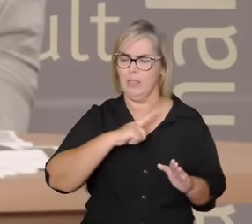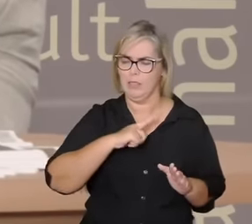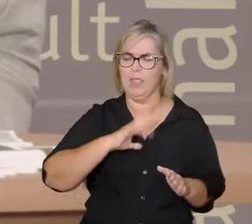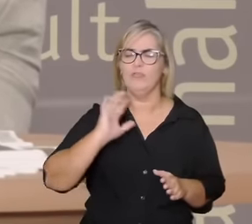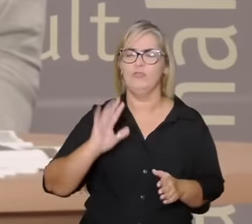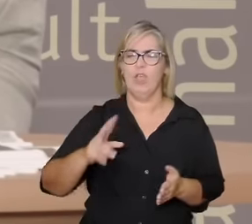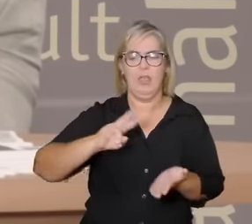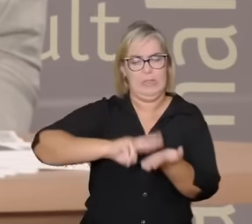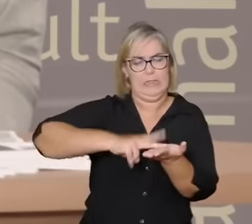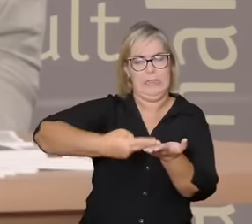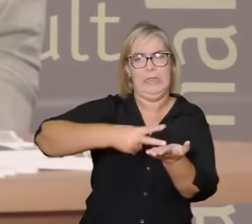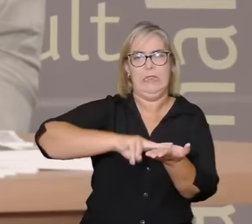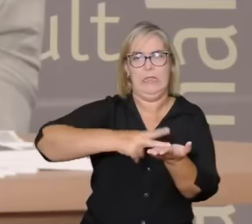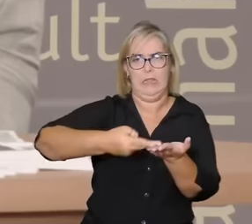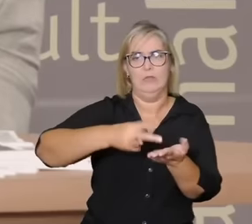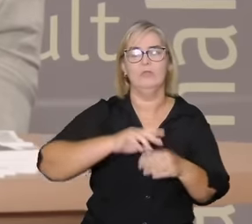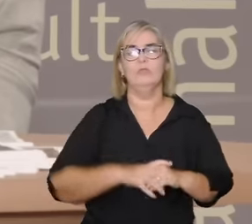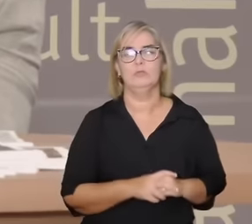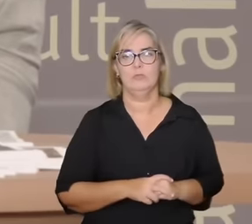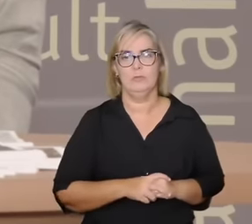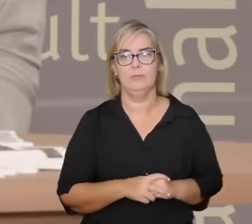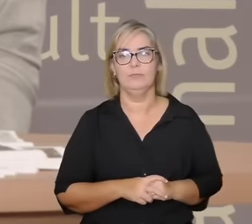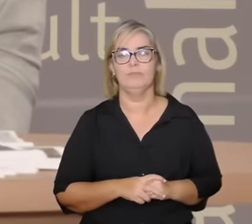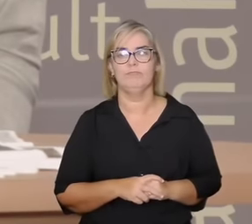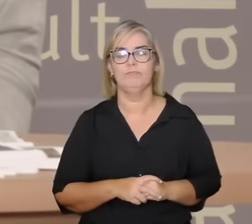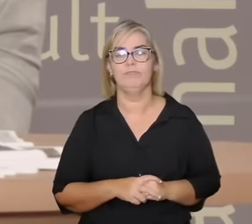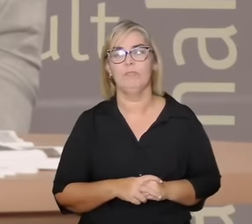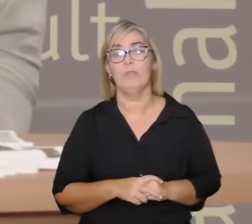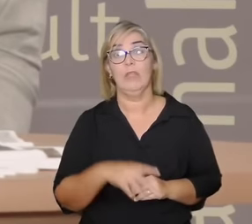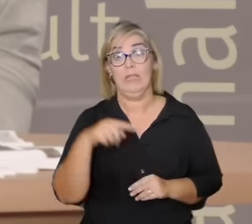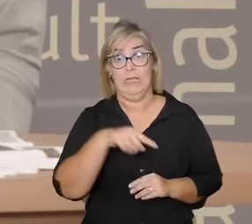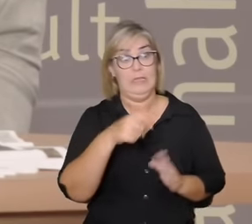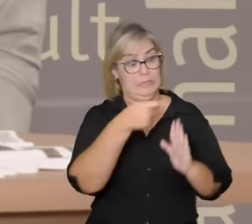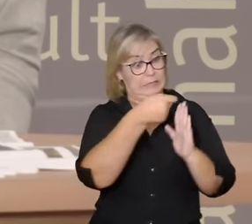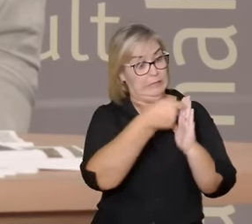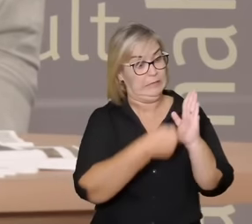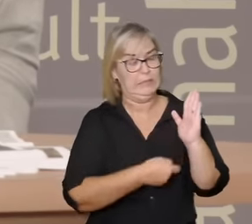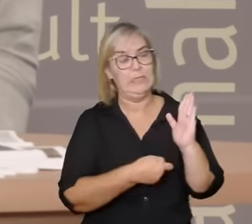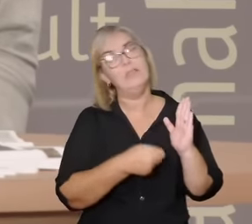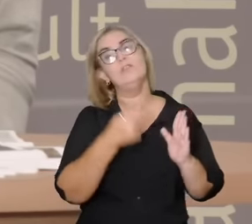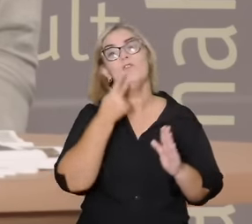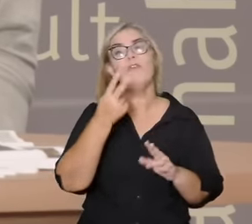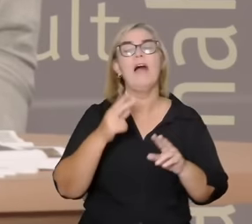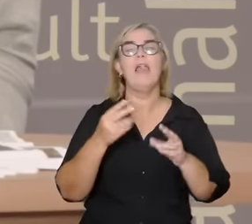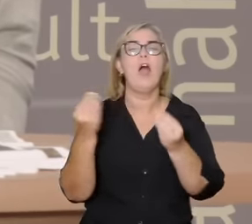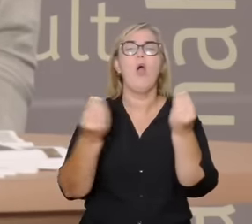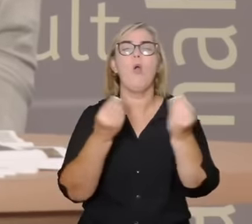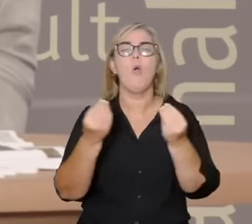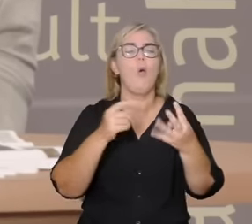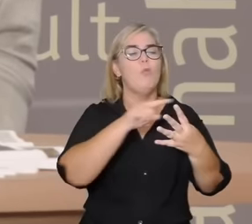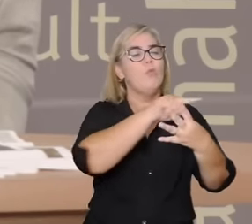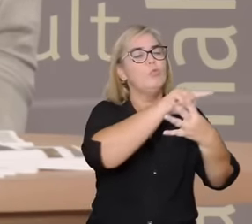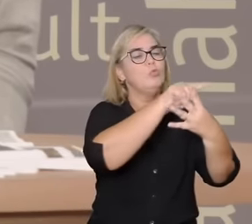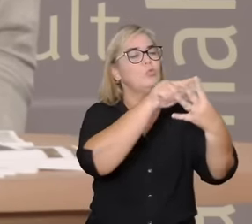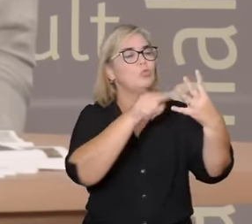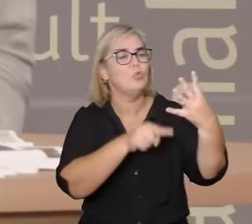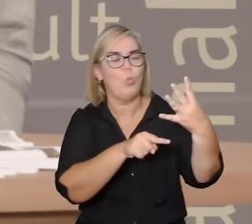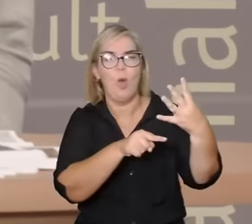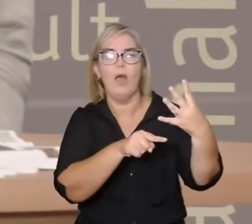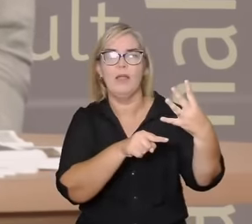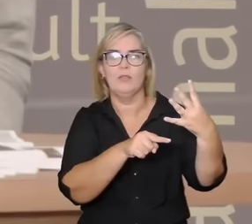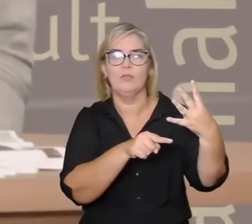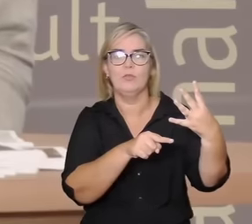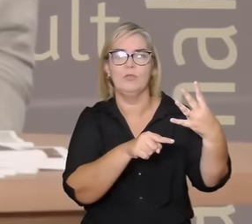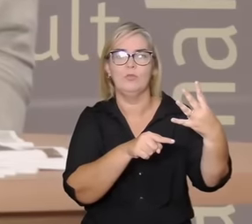bacana dos inscritos de Urumilá e ele vai falar um pouco de como esses quatro elementos se comportam e